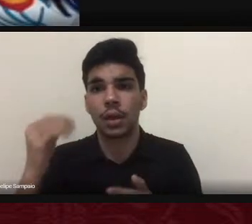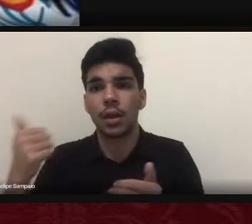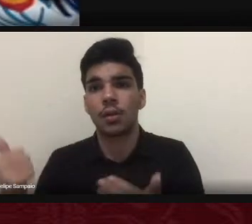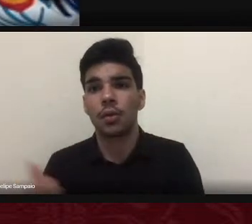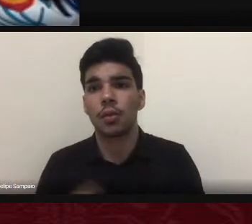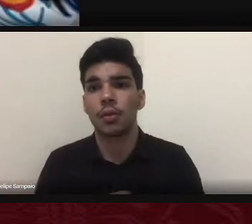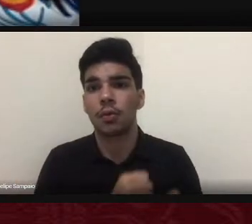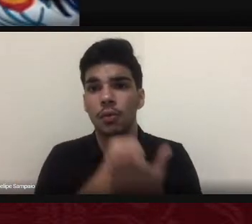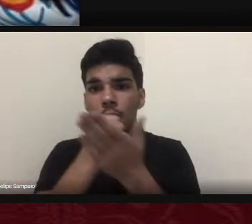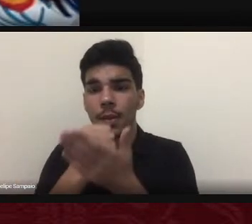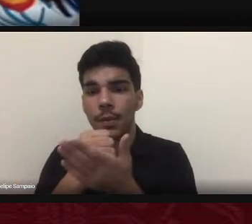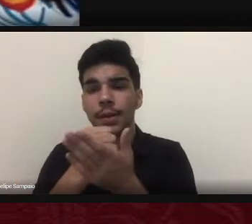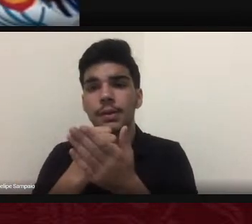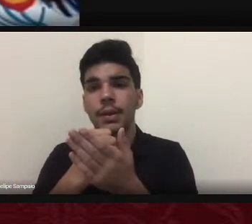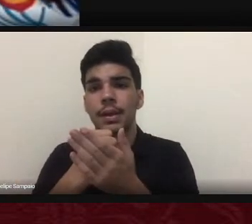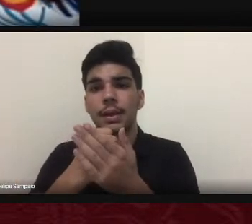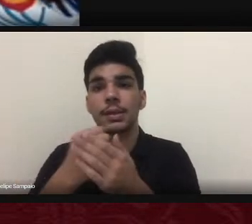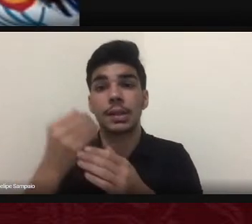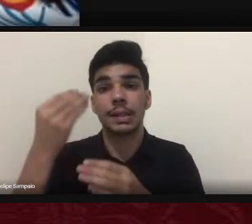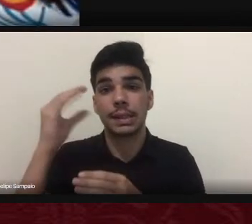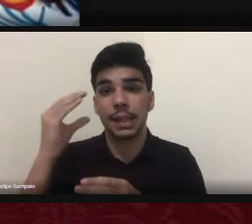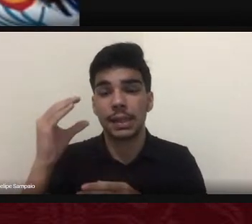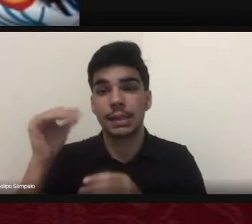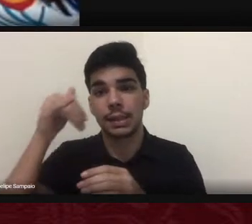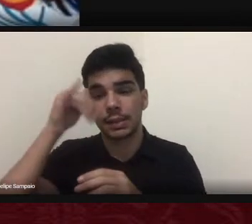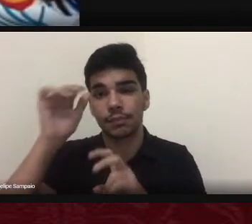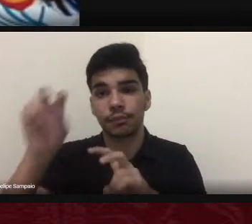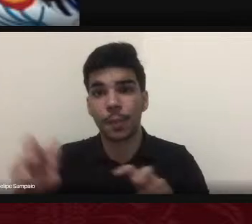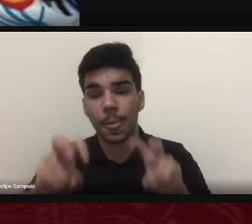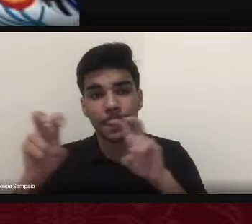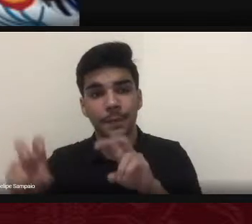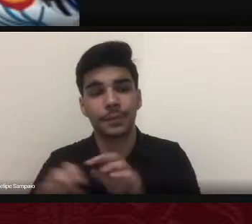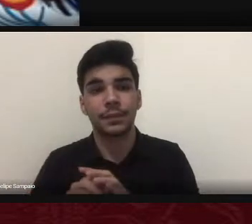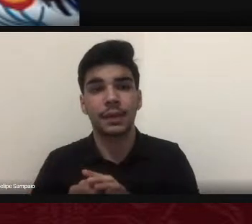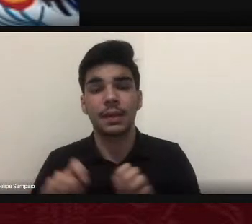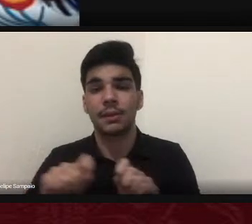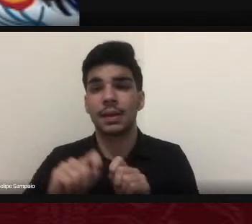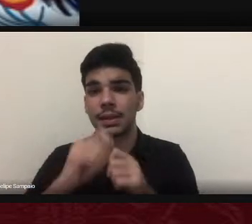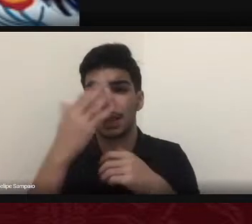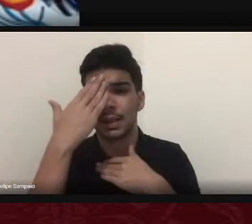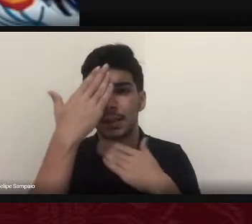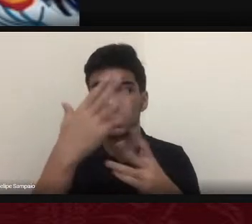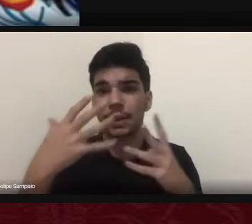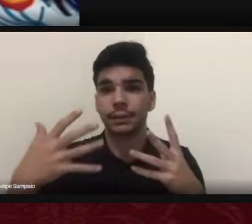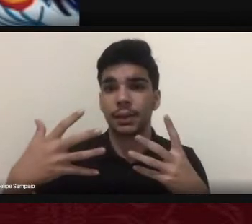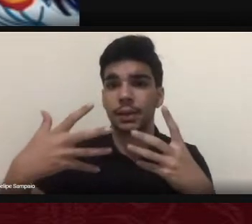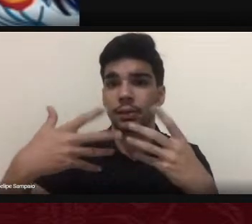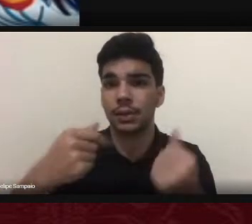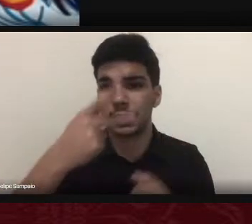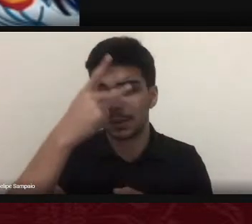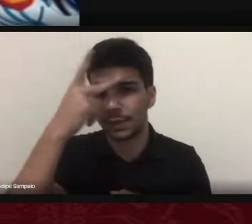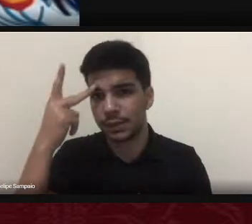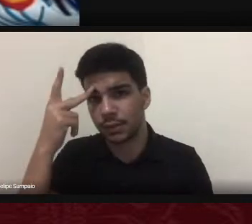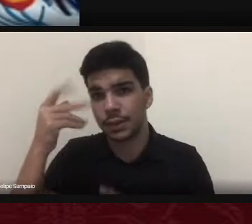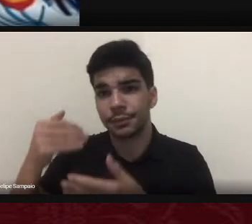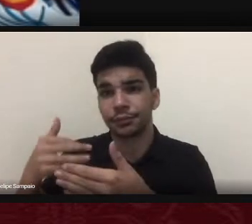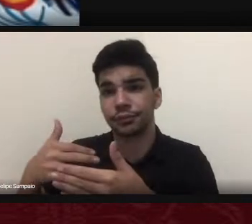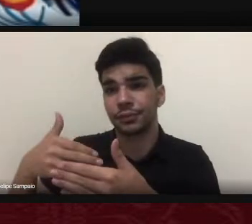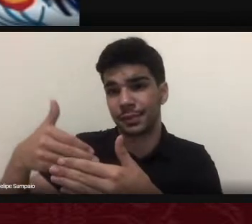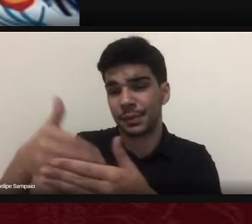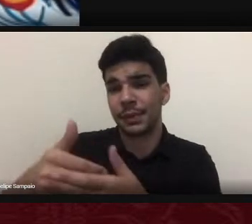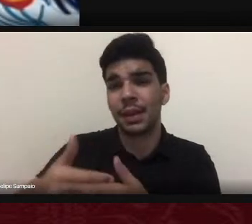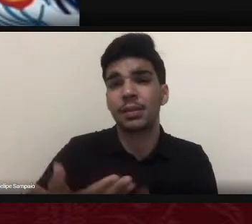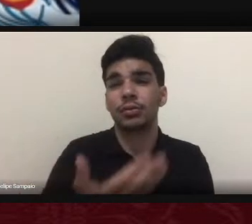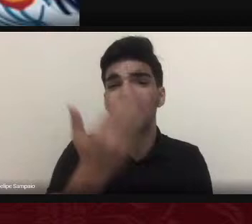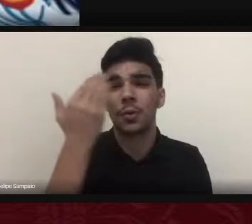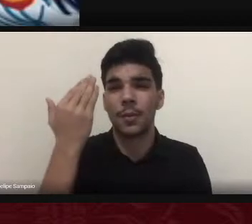ciências agrárias ter resolvido fazer agradecimento às pessoas que originalmente contribuíram com